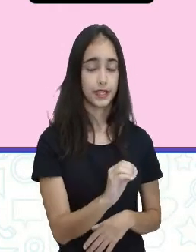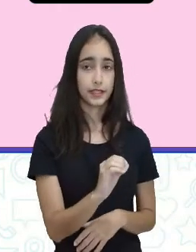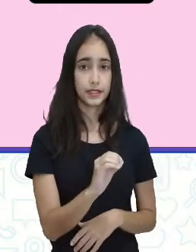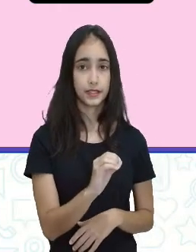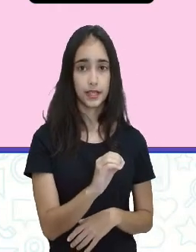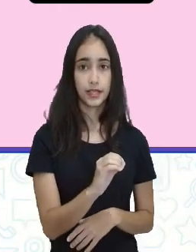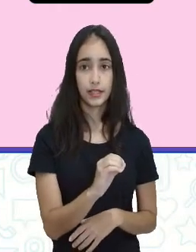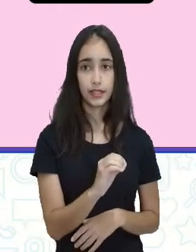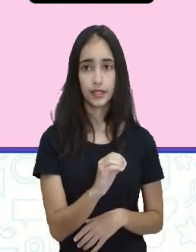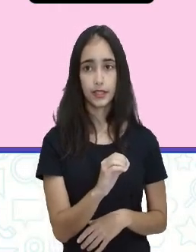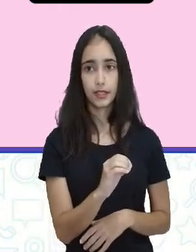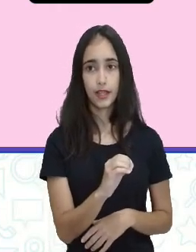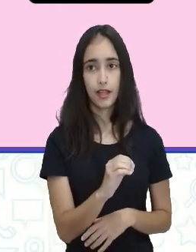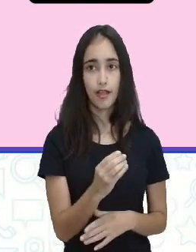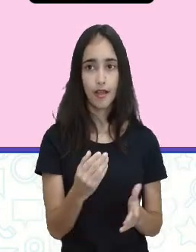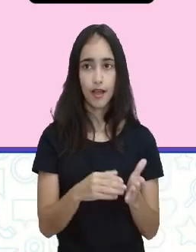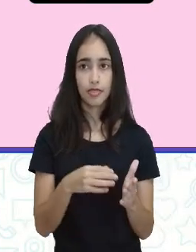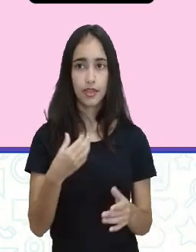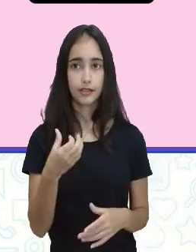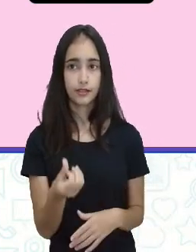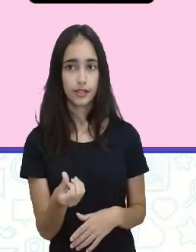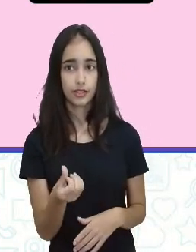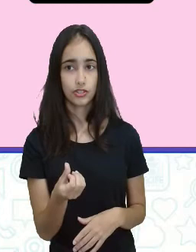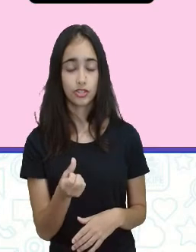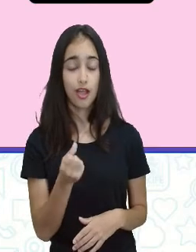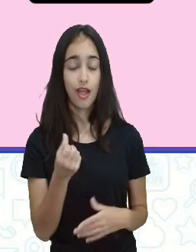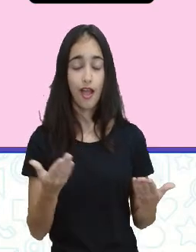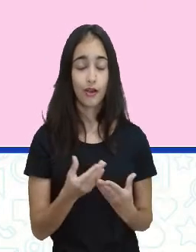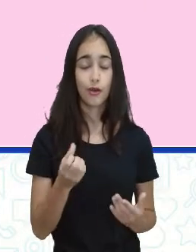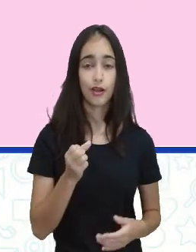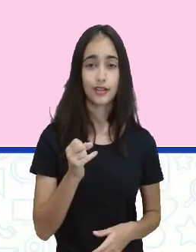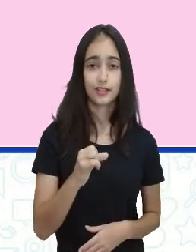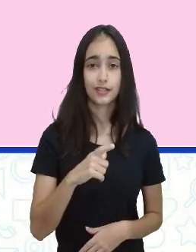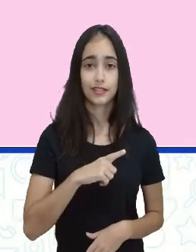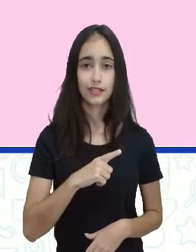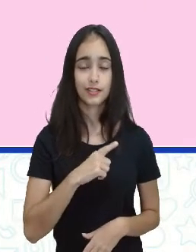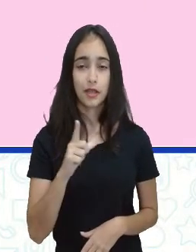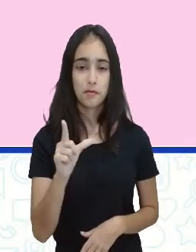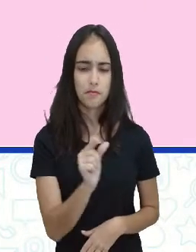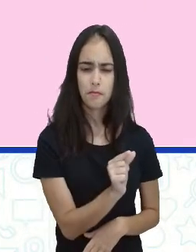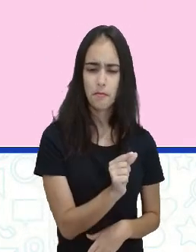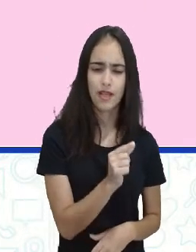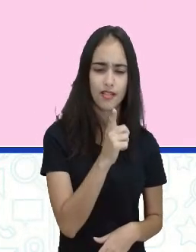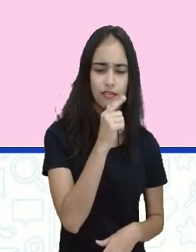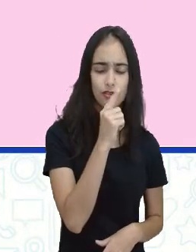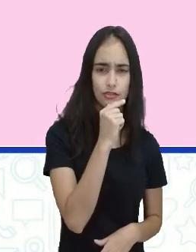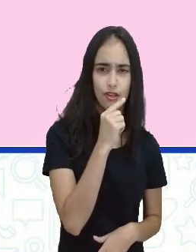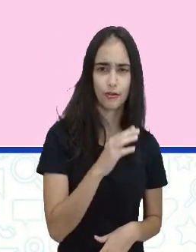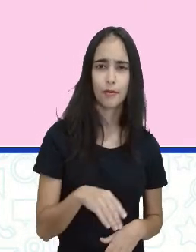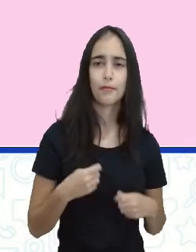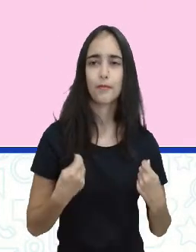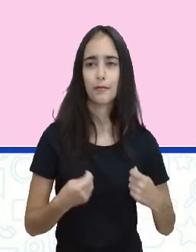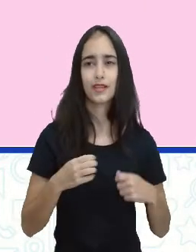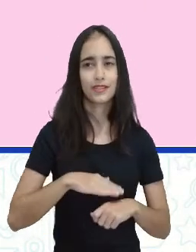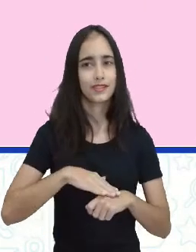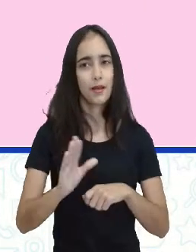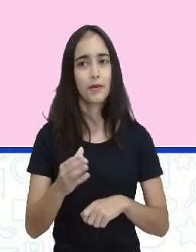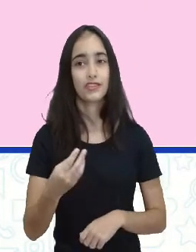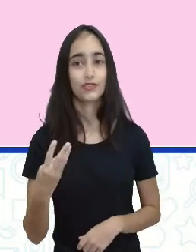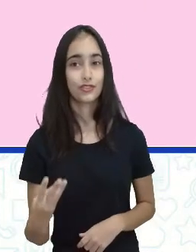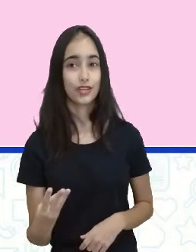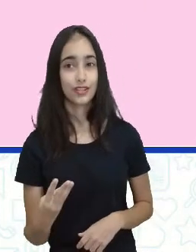menos água, eu vou ter que levar mais quantidade de balde. Olha, um B,